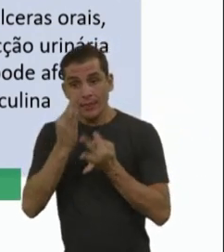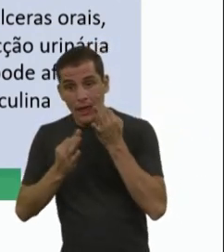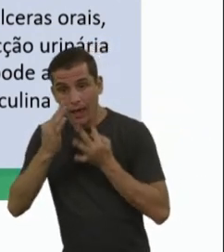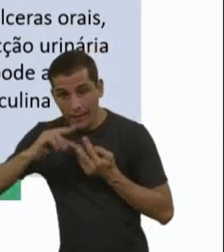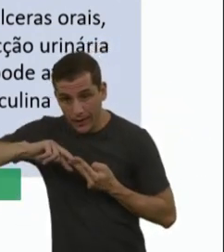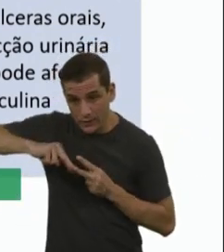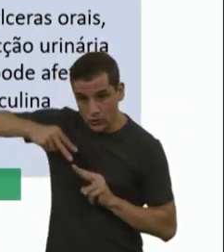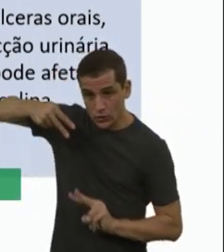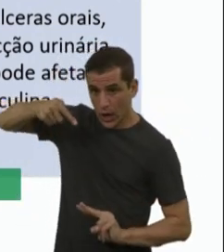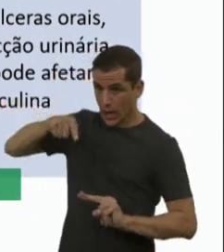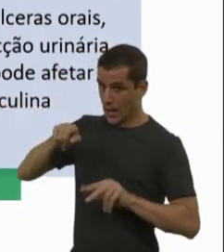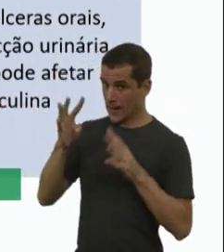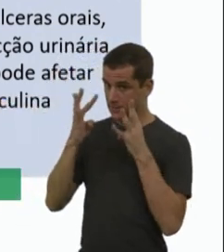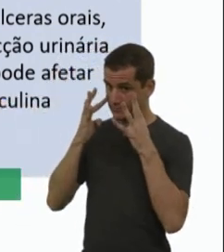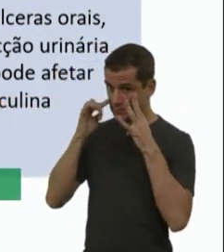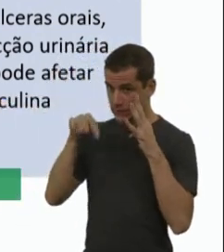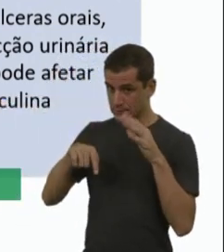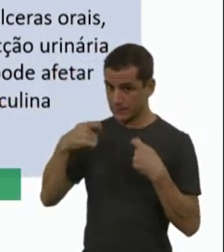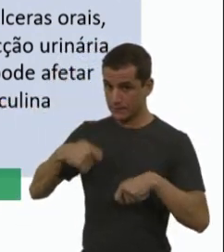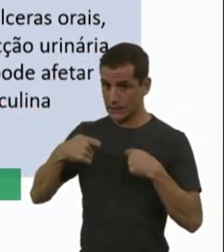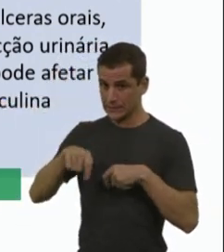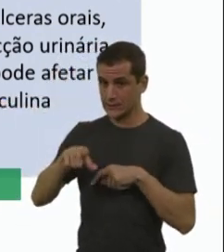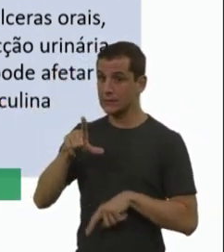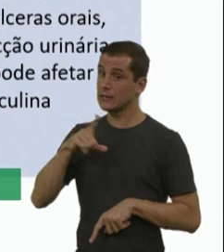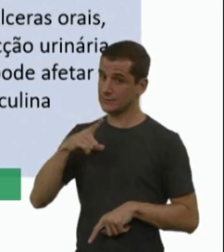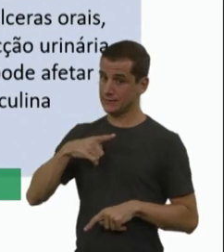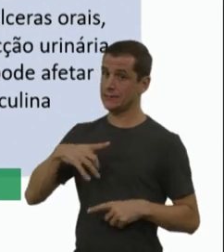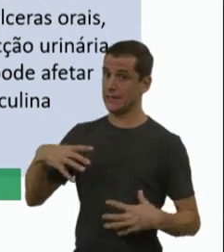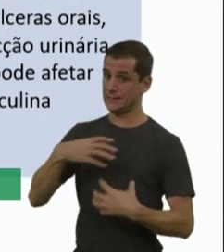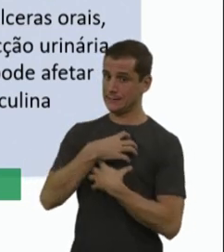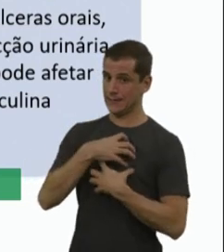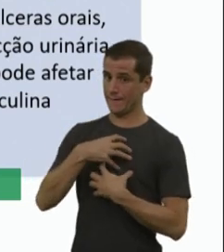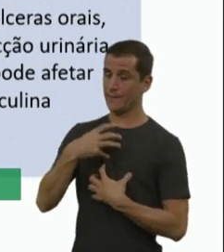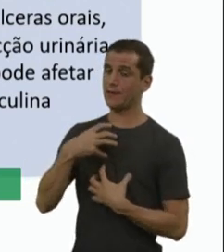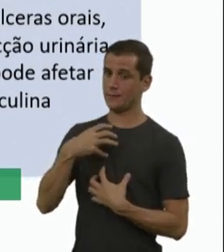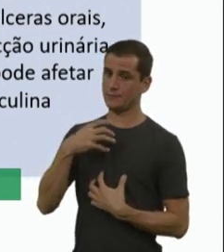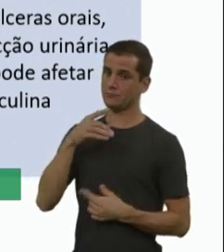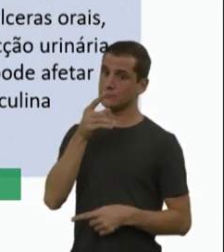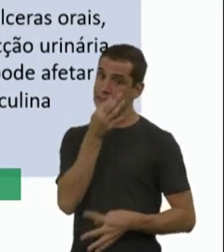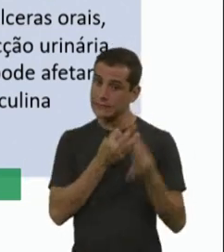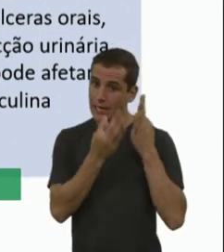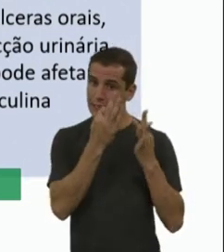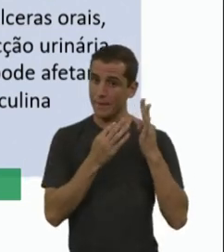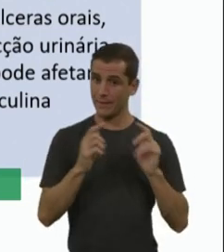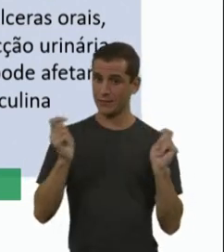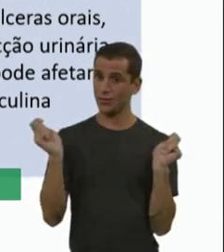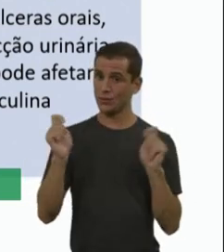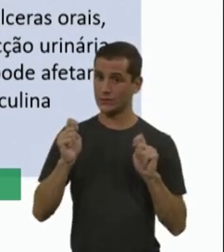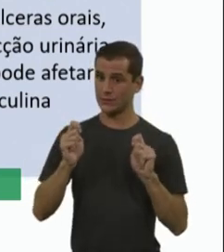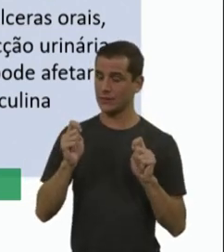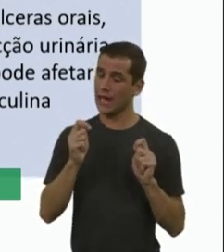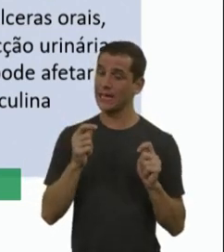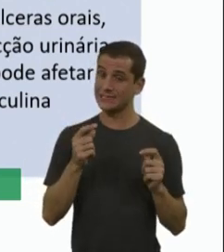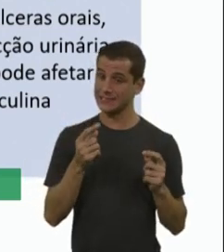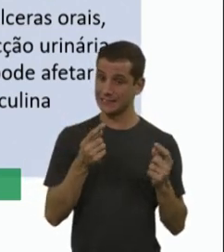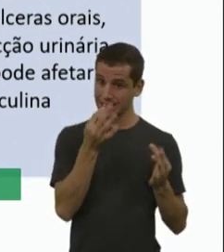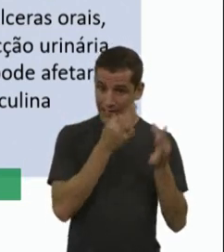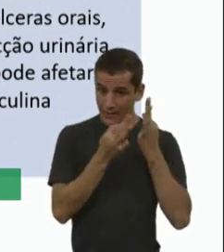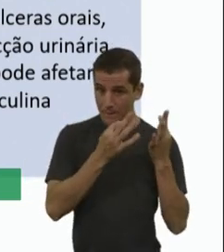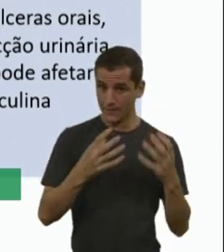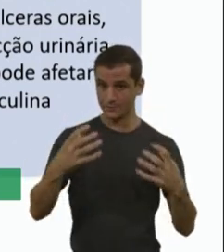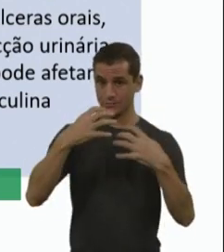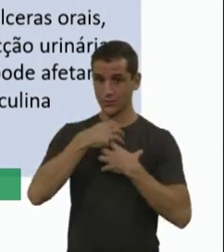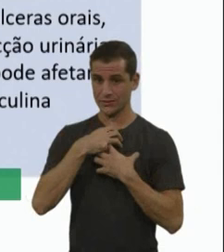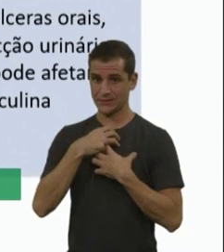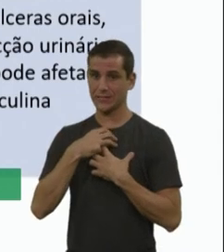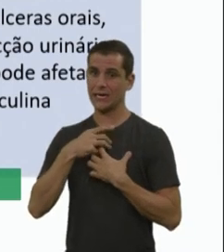muita atenção aos efeitos adversos. Então, por quê? Né, como é que a gente garante que esse vírus, a AVENOV, ele vai chegar no porno